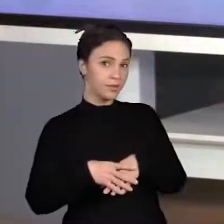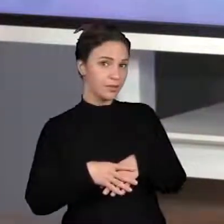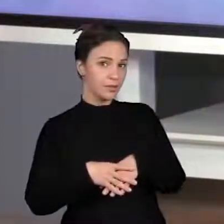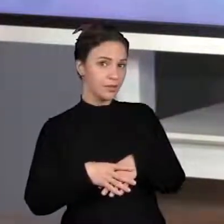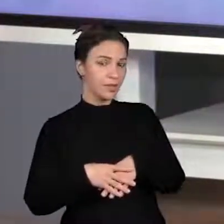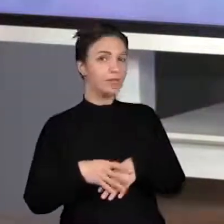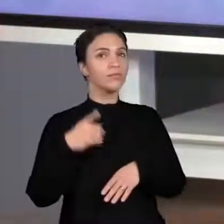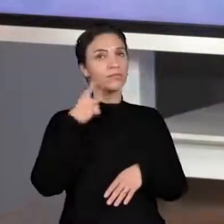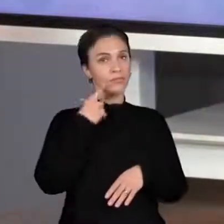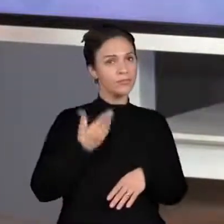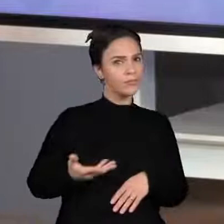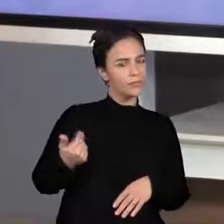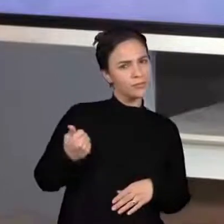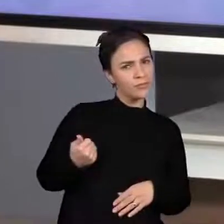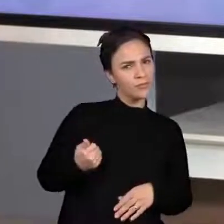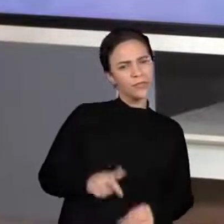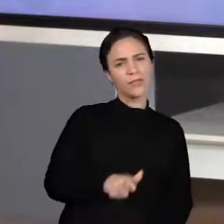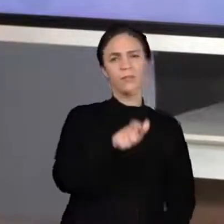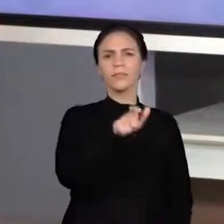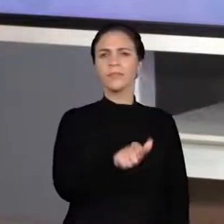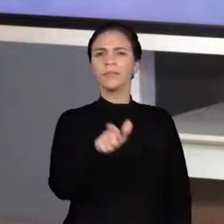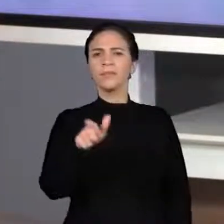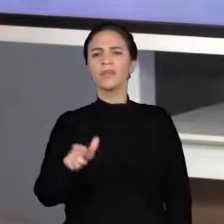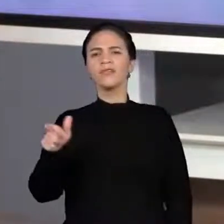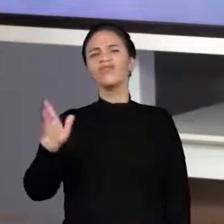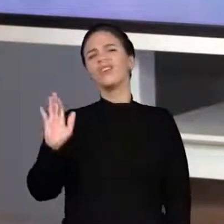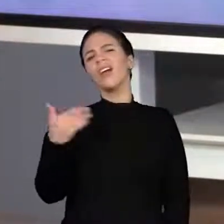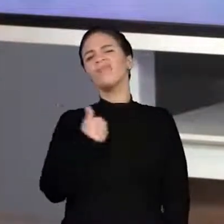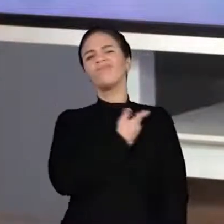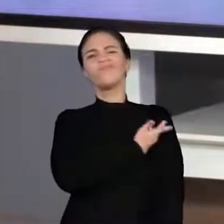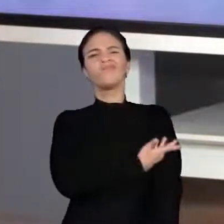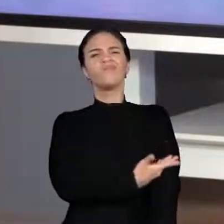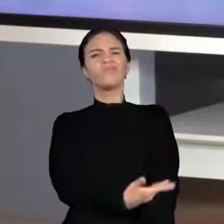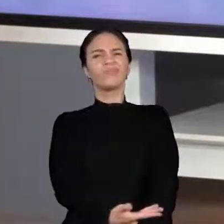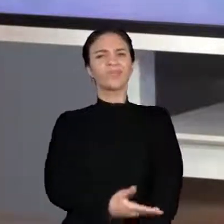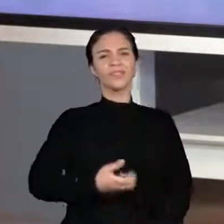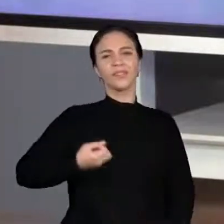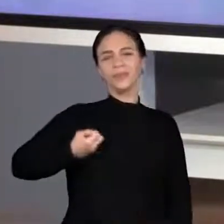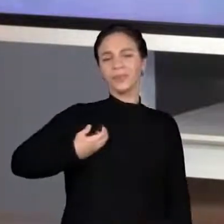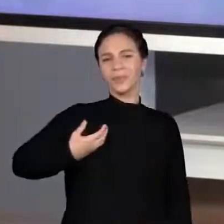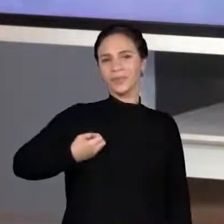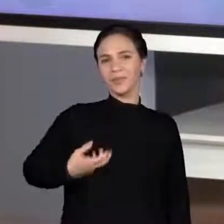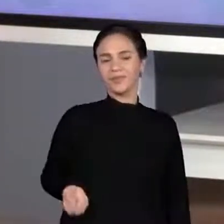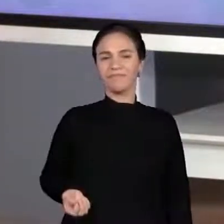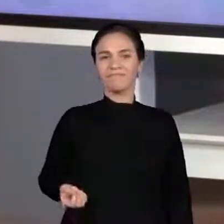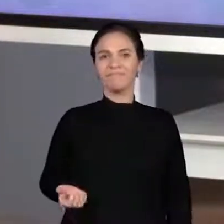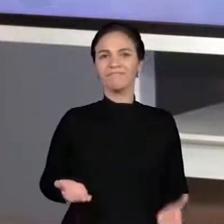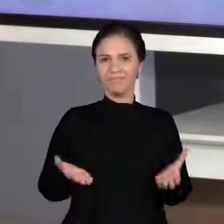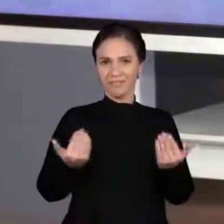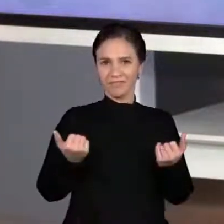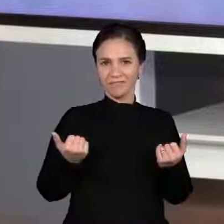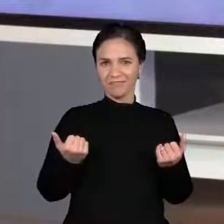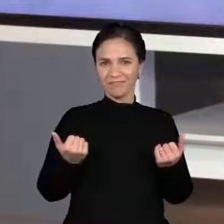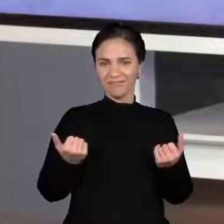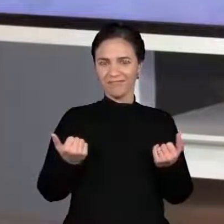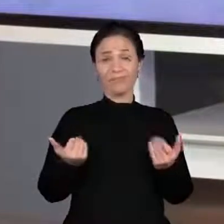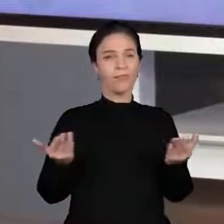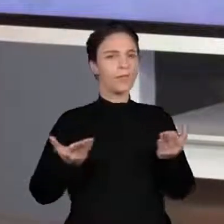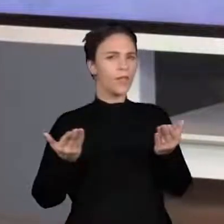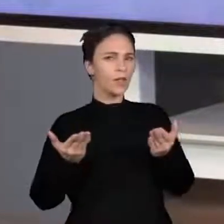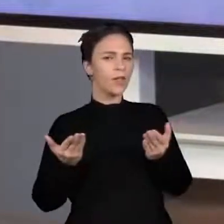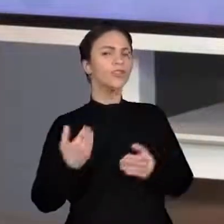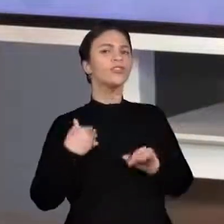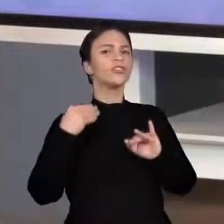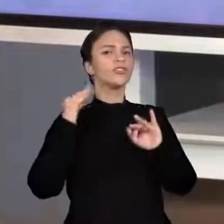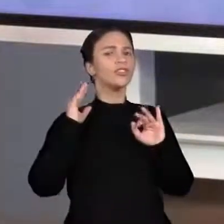matemáticos, de pessoas que já estão acostumadas a lidar com os números. Vamos bater um papo. Nós descobrimos